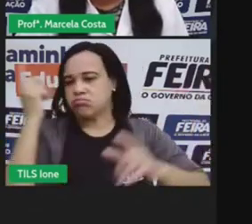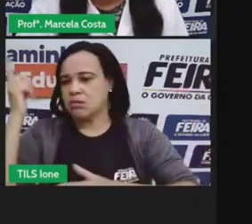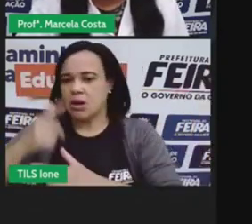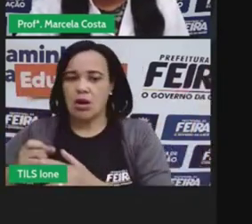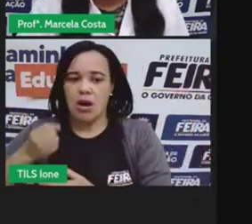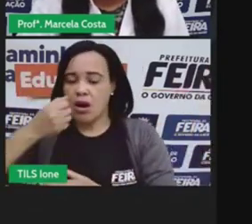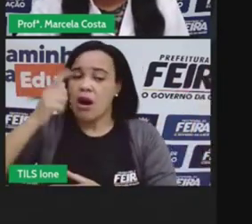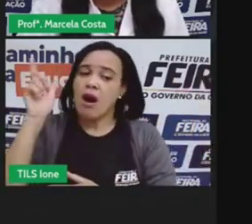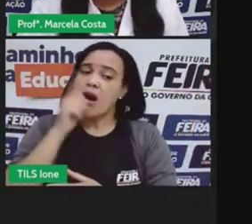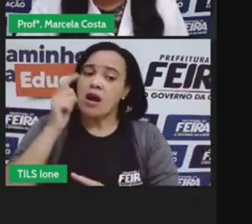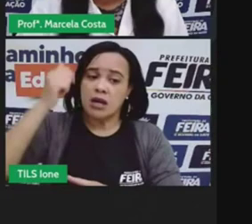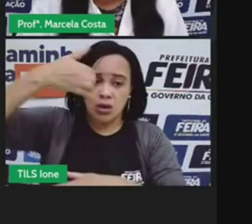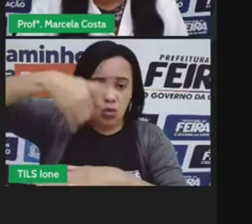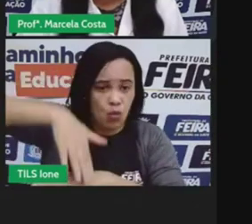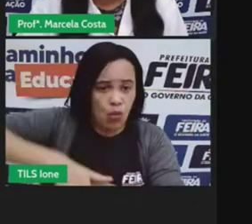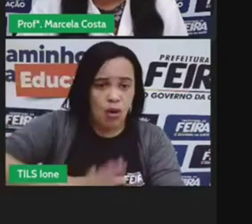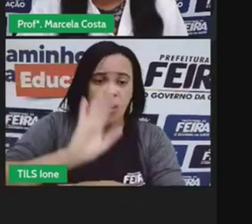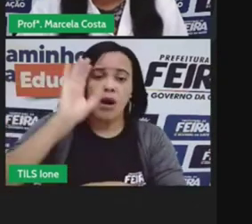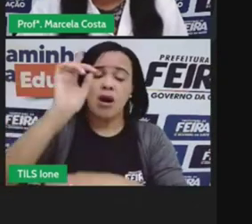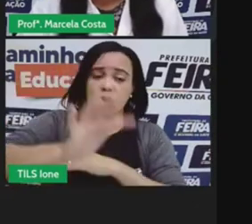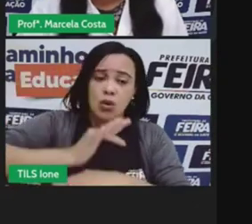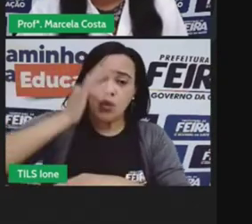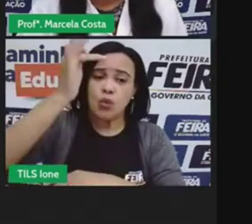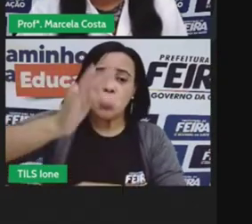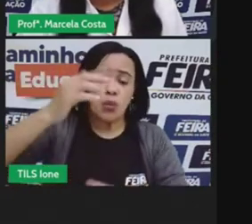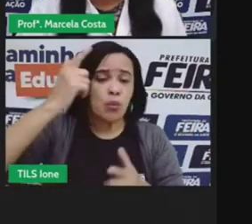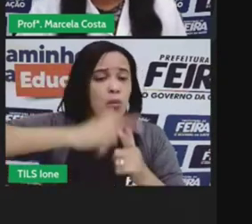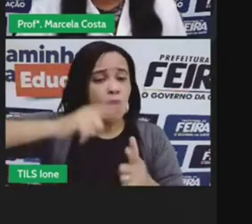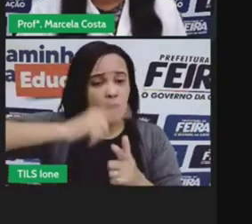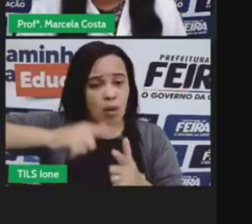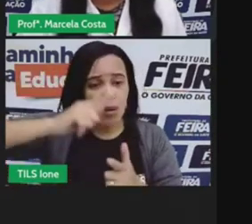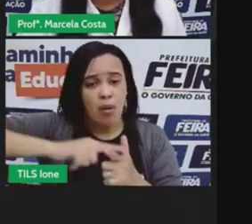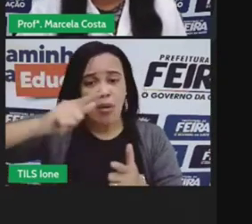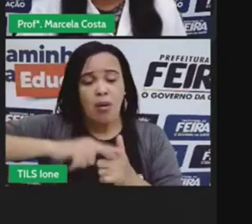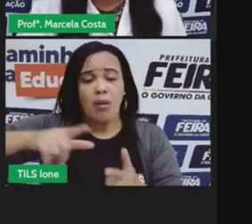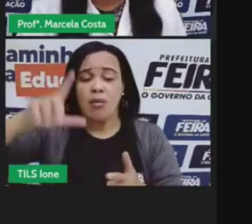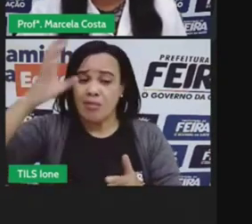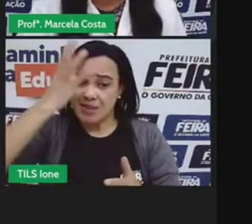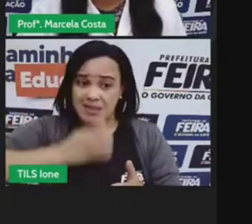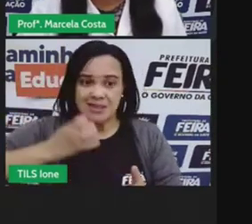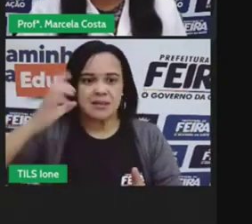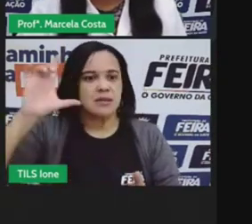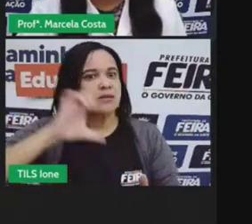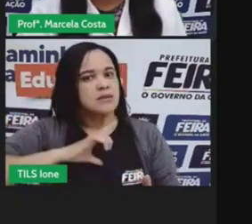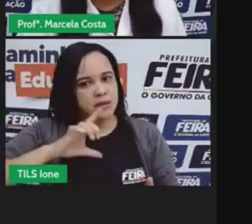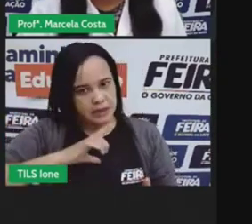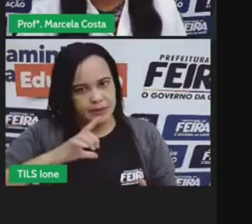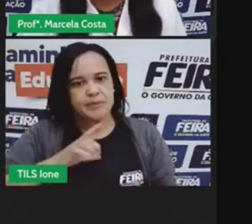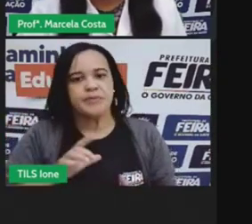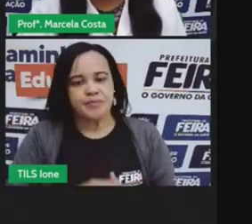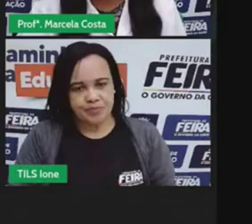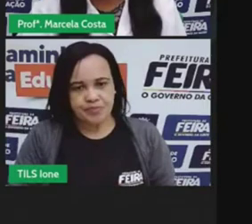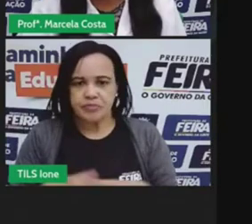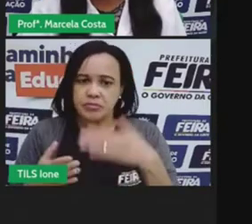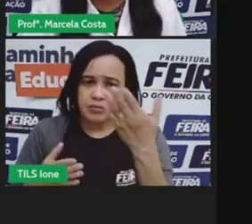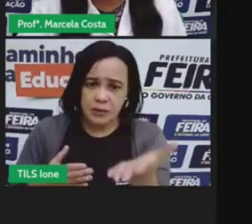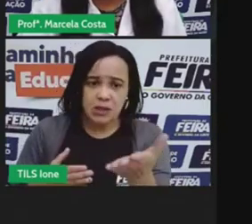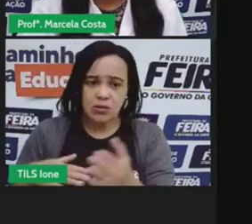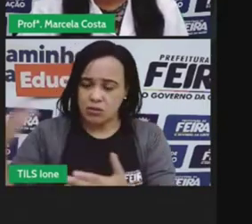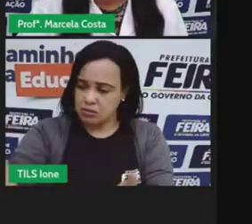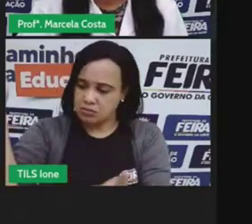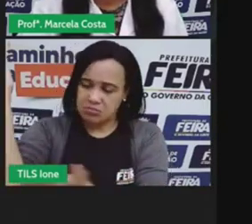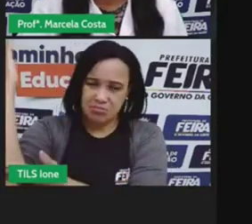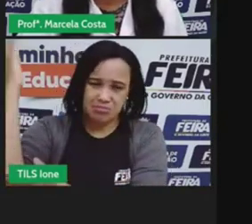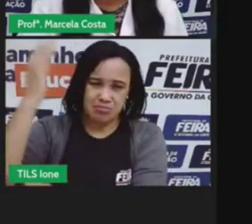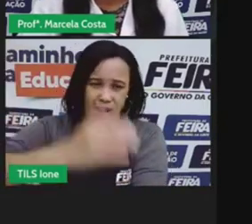comprar um produto e que há uma demanda muito grande no mercado onde tem muitas pessoas procurando por aquele